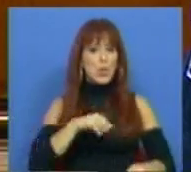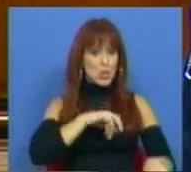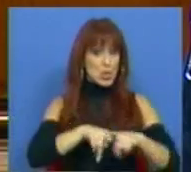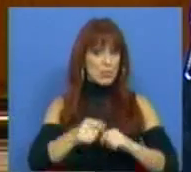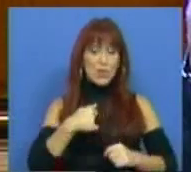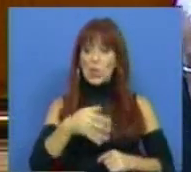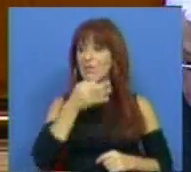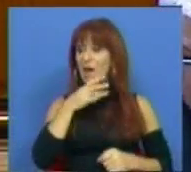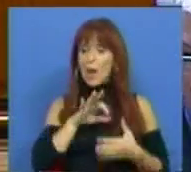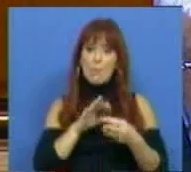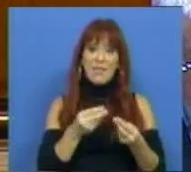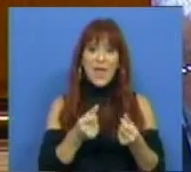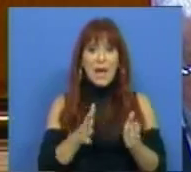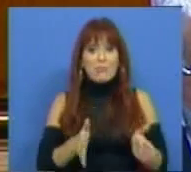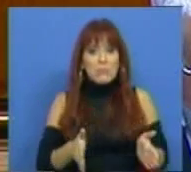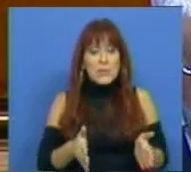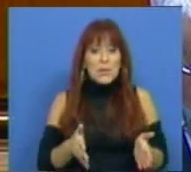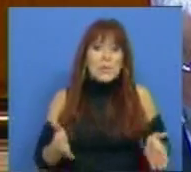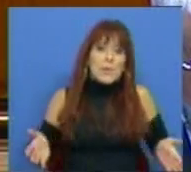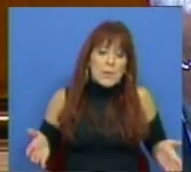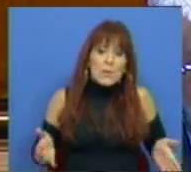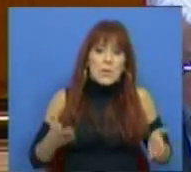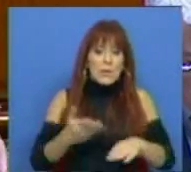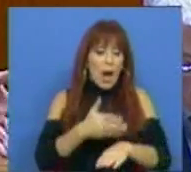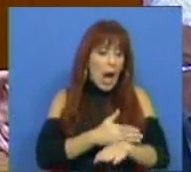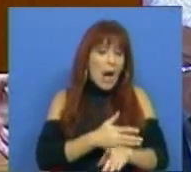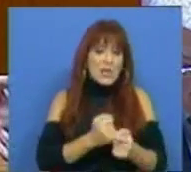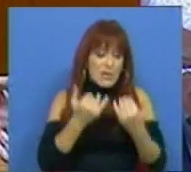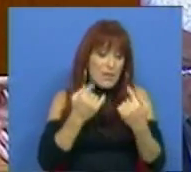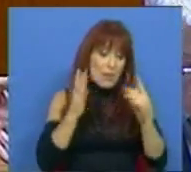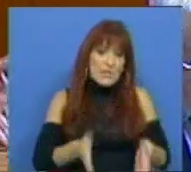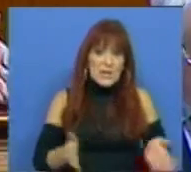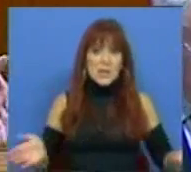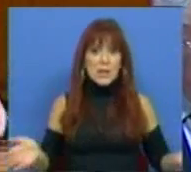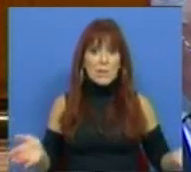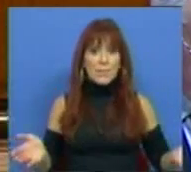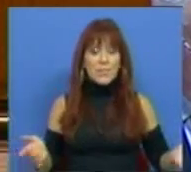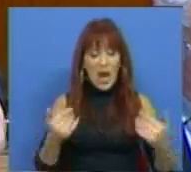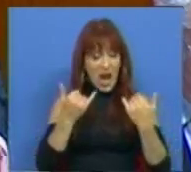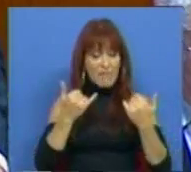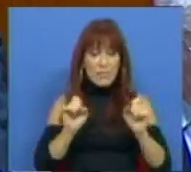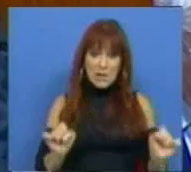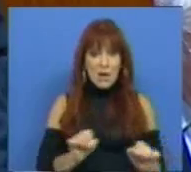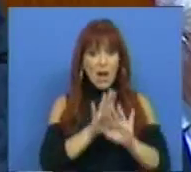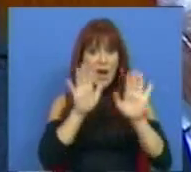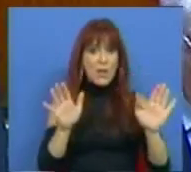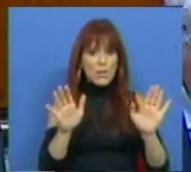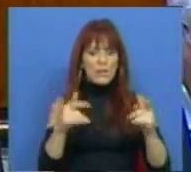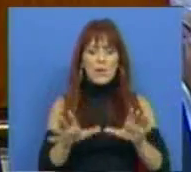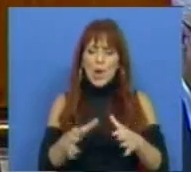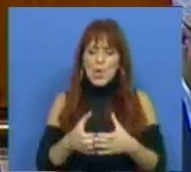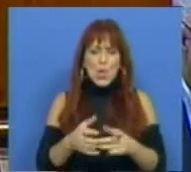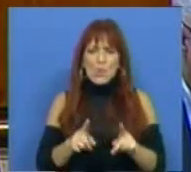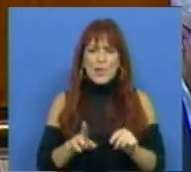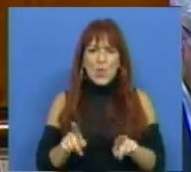deputados, quando se pronuncia sobre uma matéria, enfim, devem ter toda a informação. Essa informação é clara. Este